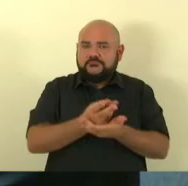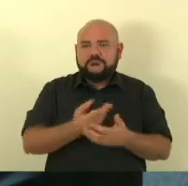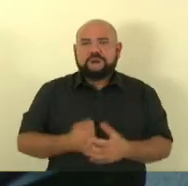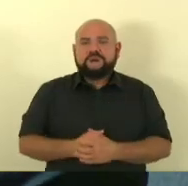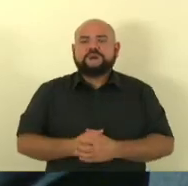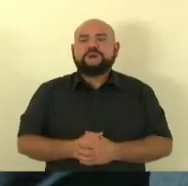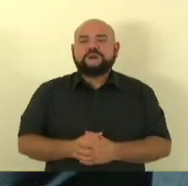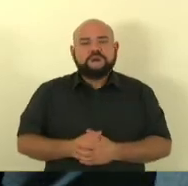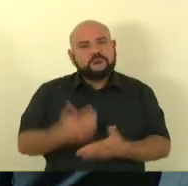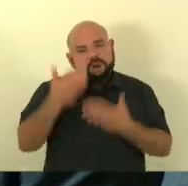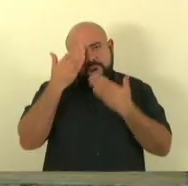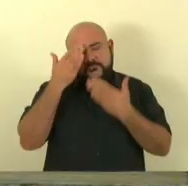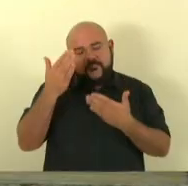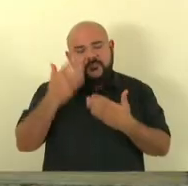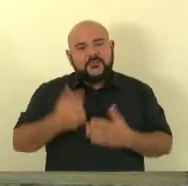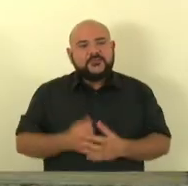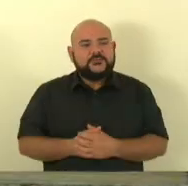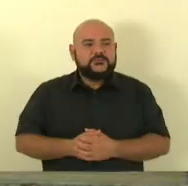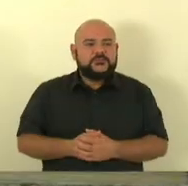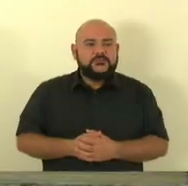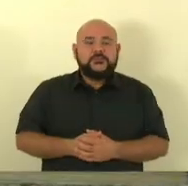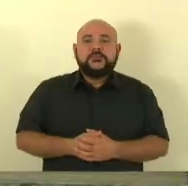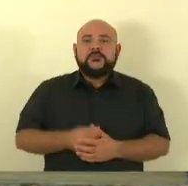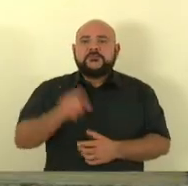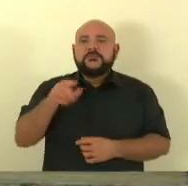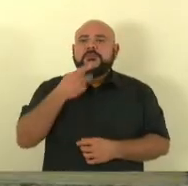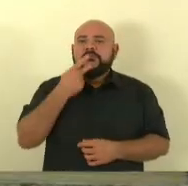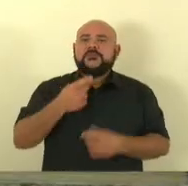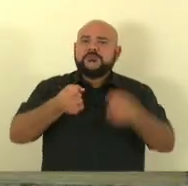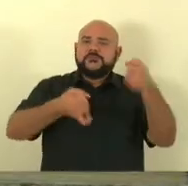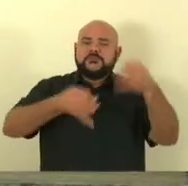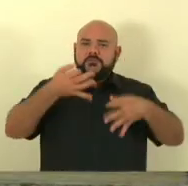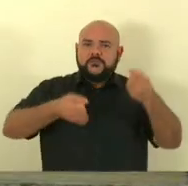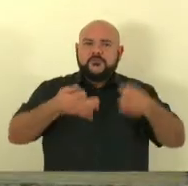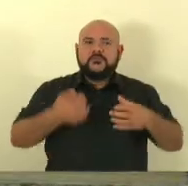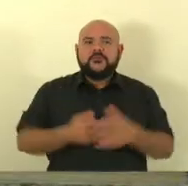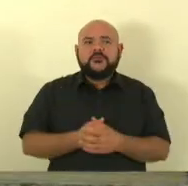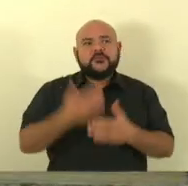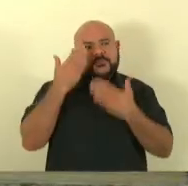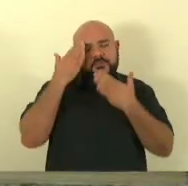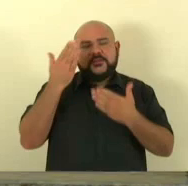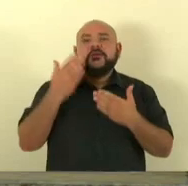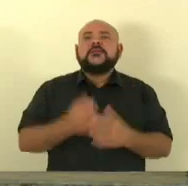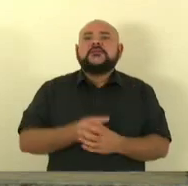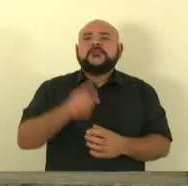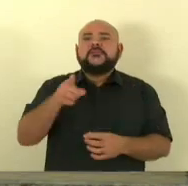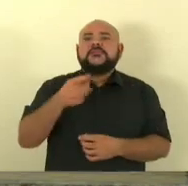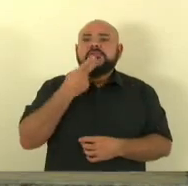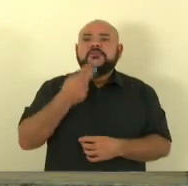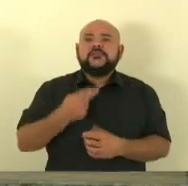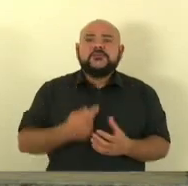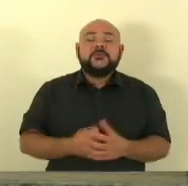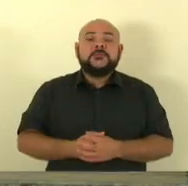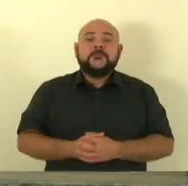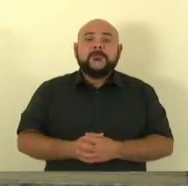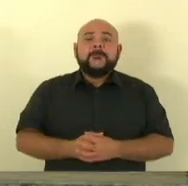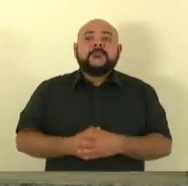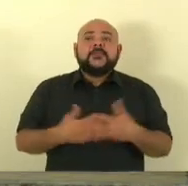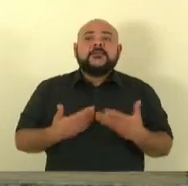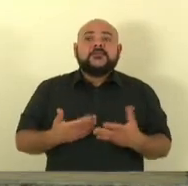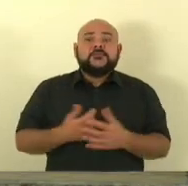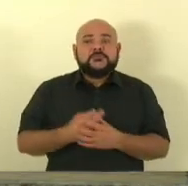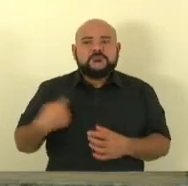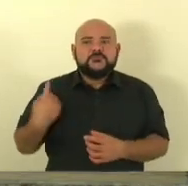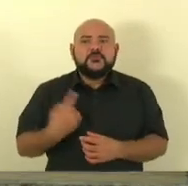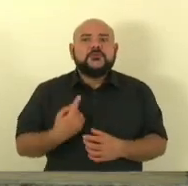Muito obrigado, deputado Mazinho dos Anjos. Agradeço muito a contribuição que V. Exª está dando para que a gente